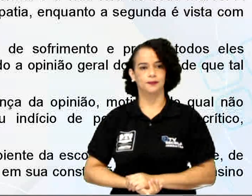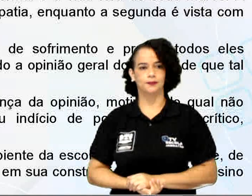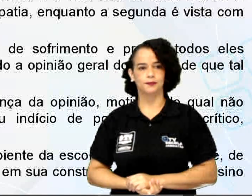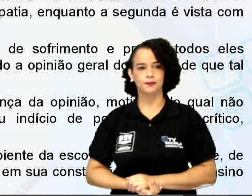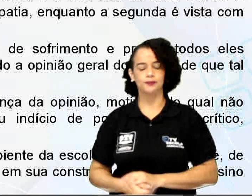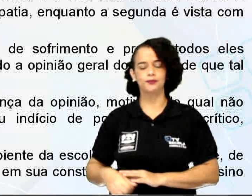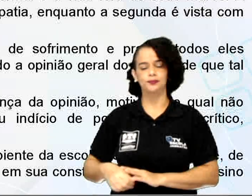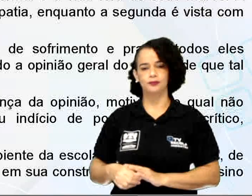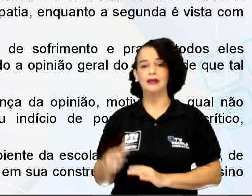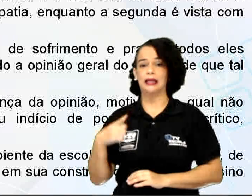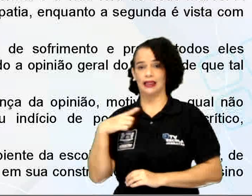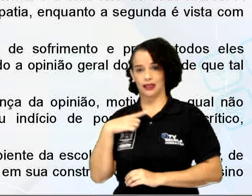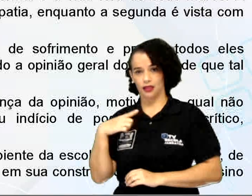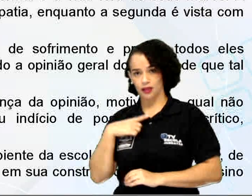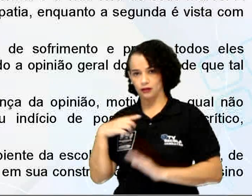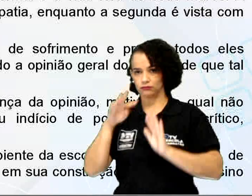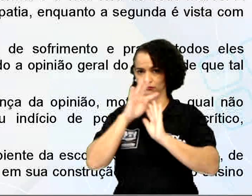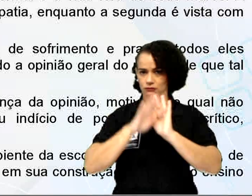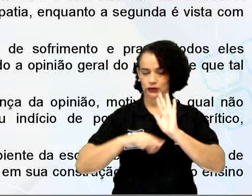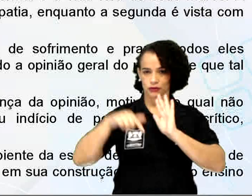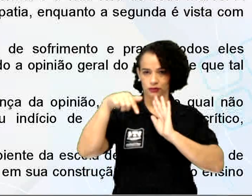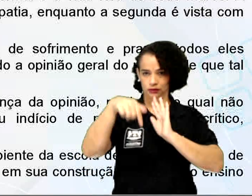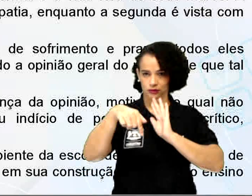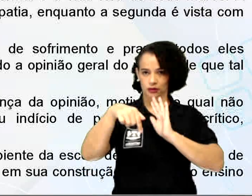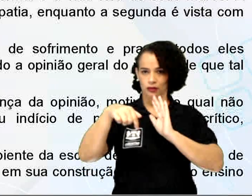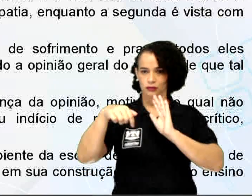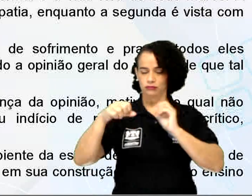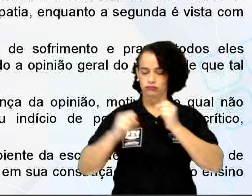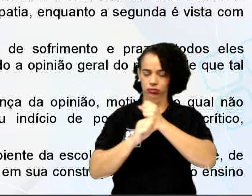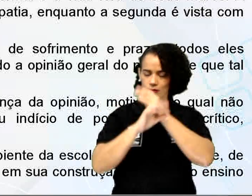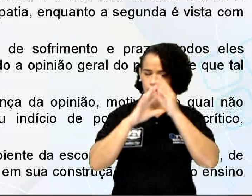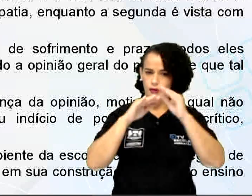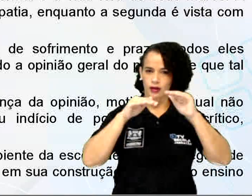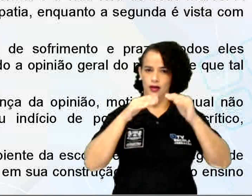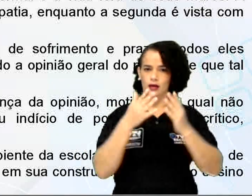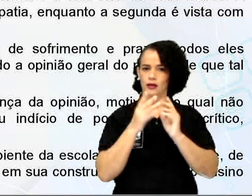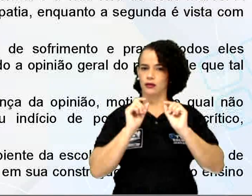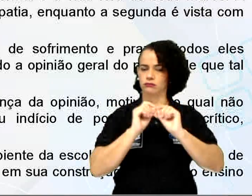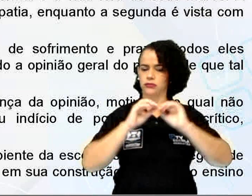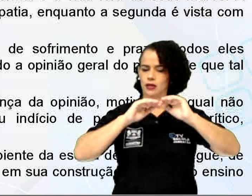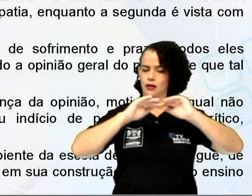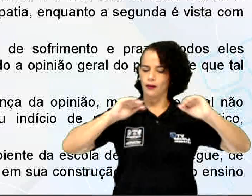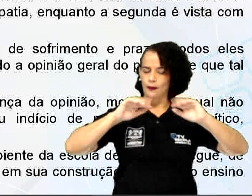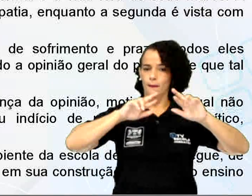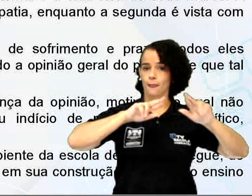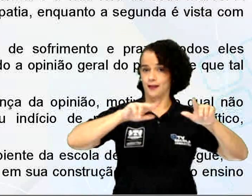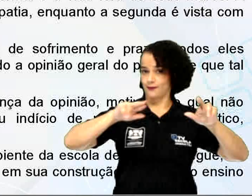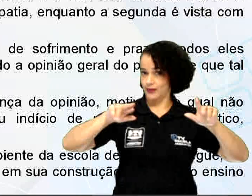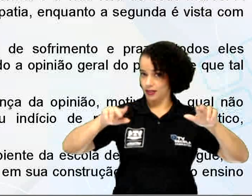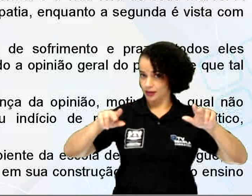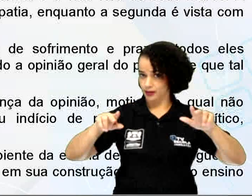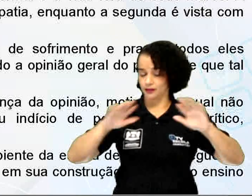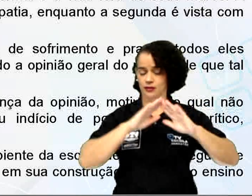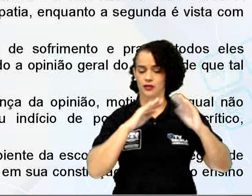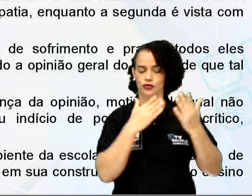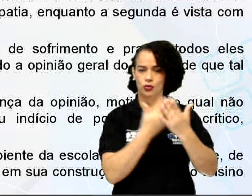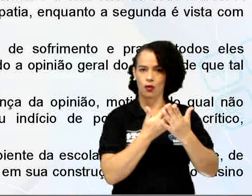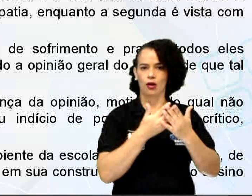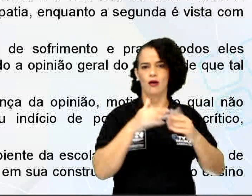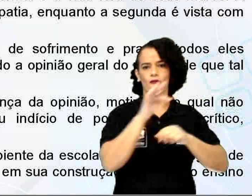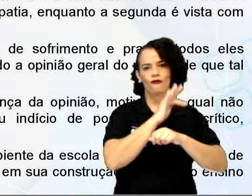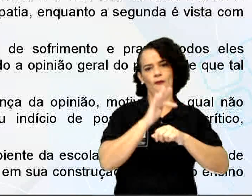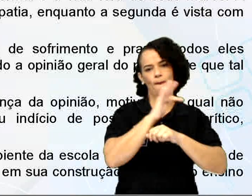Há, no texto 7, uma clara distinção, e aí, gente, distinção é a diferença, né? Entre a escola formal